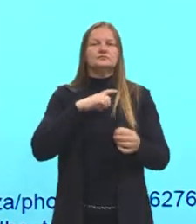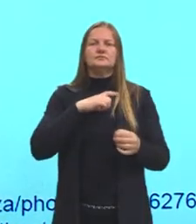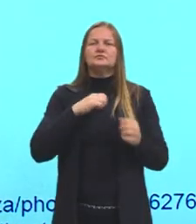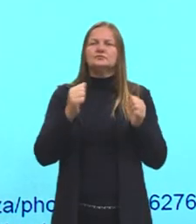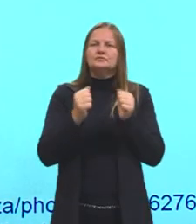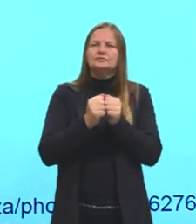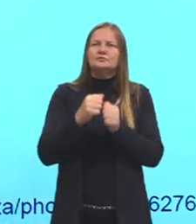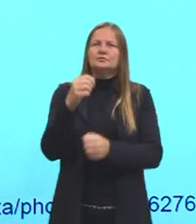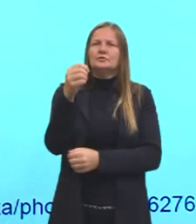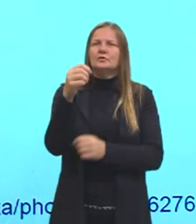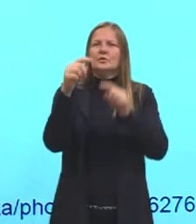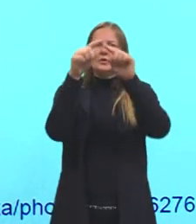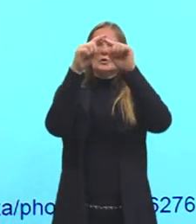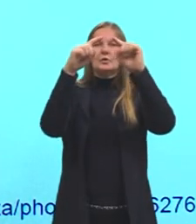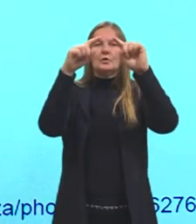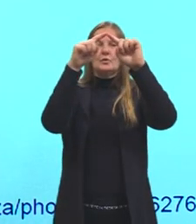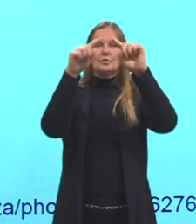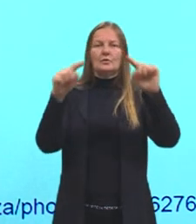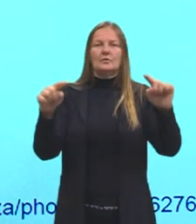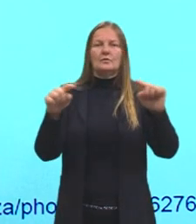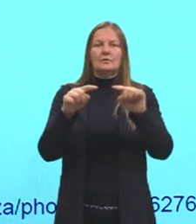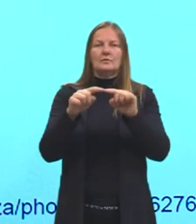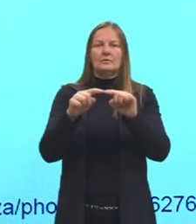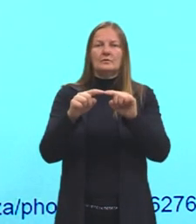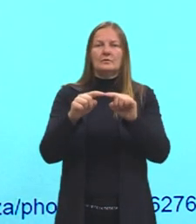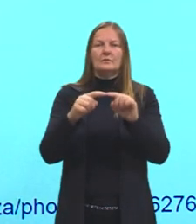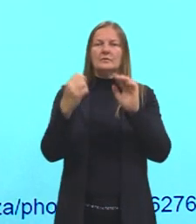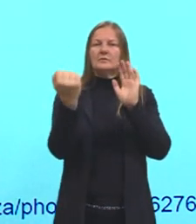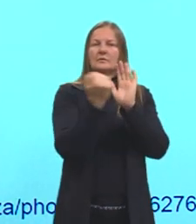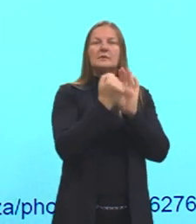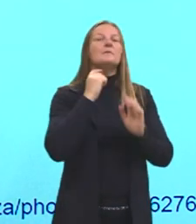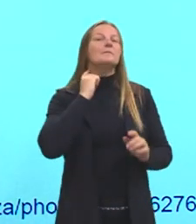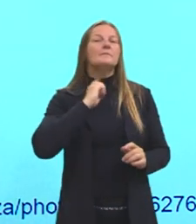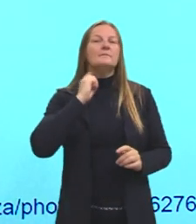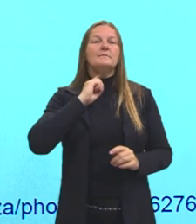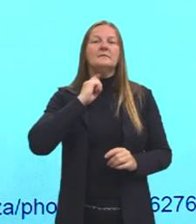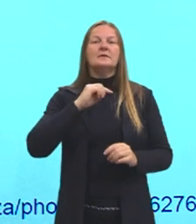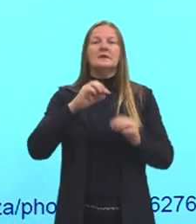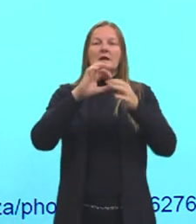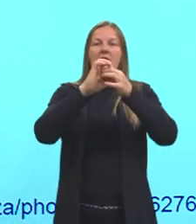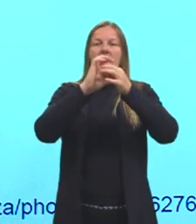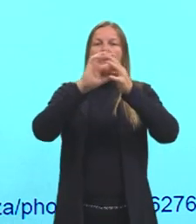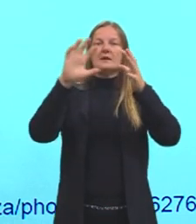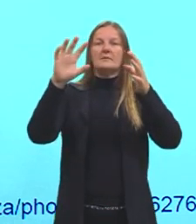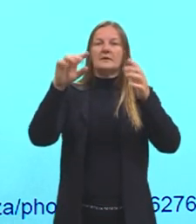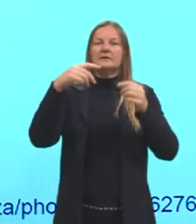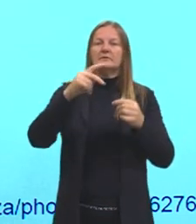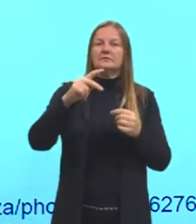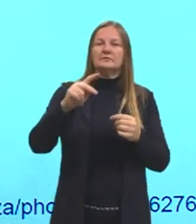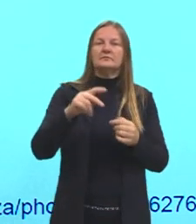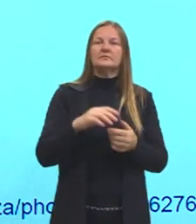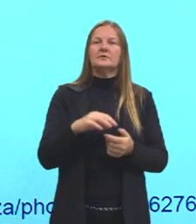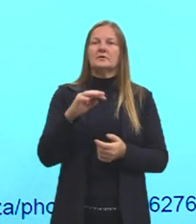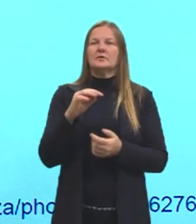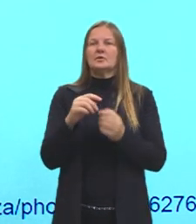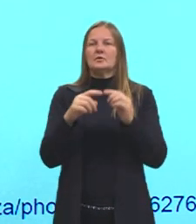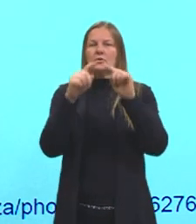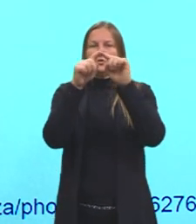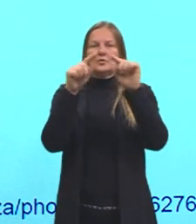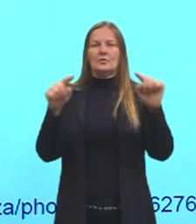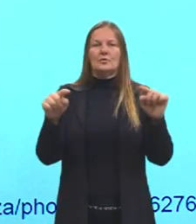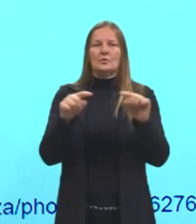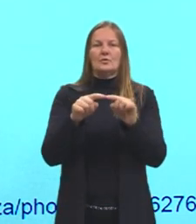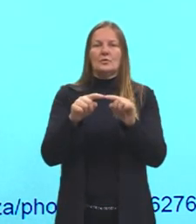esse triângulo aqui da bandeira de Minas, Libertas, que cera também, o triângulo é